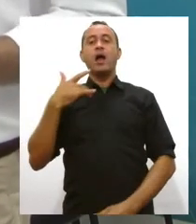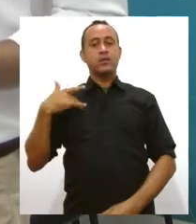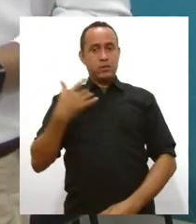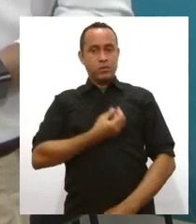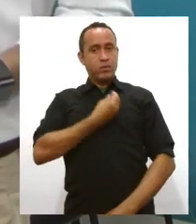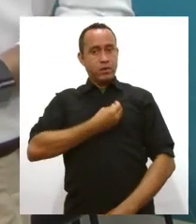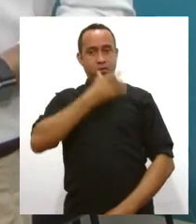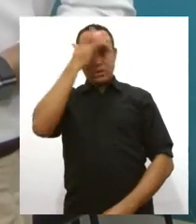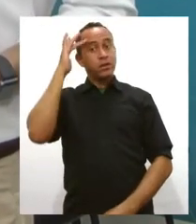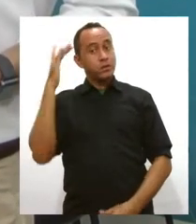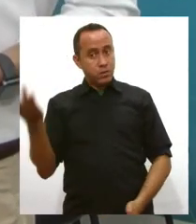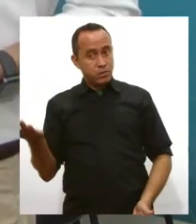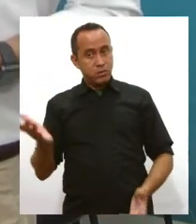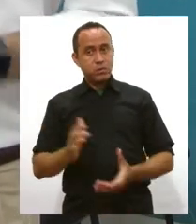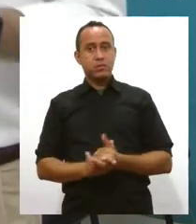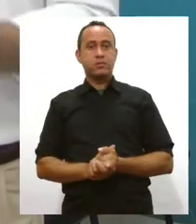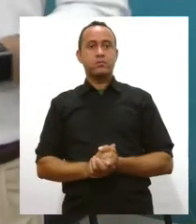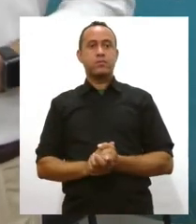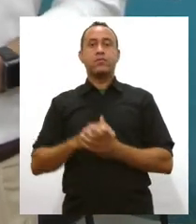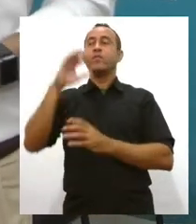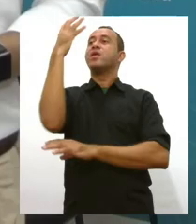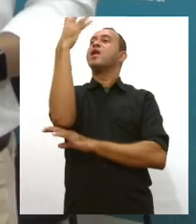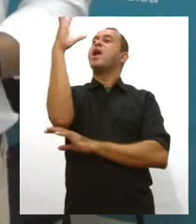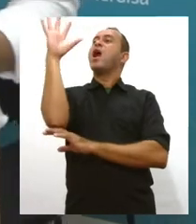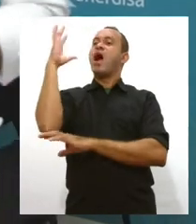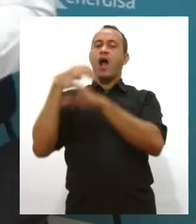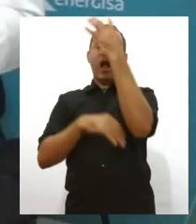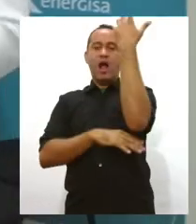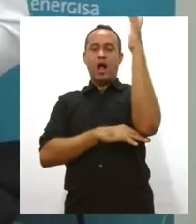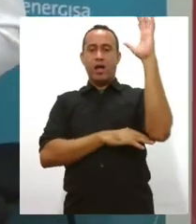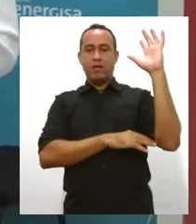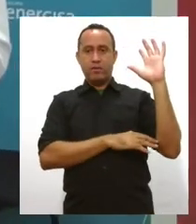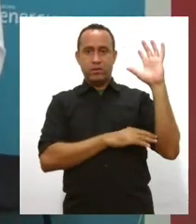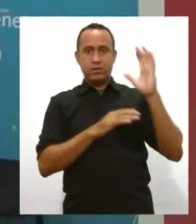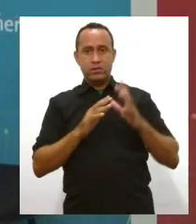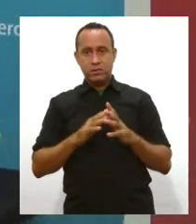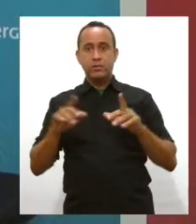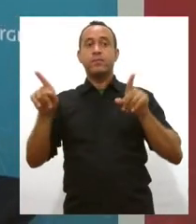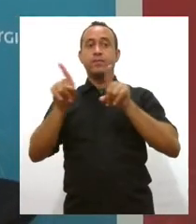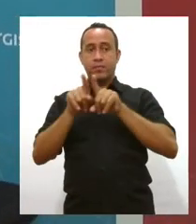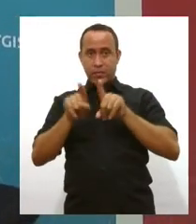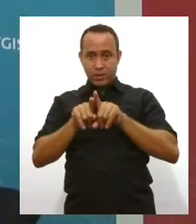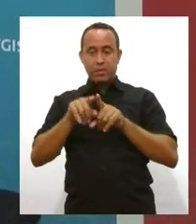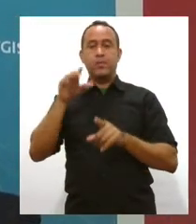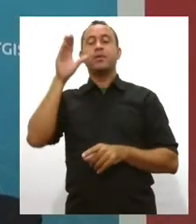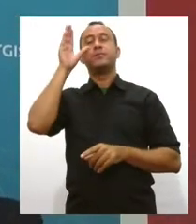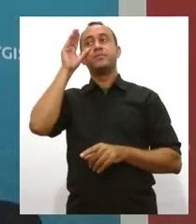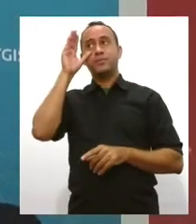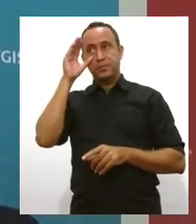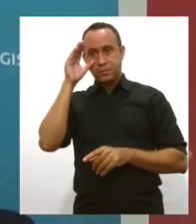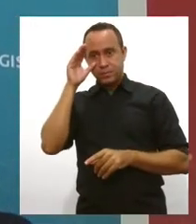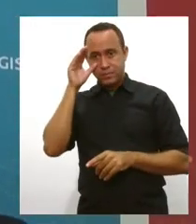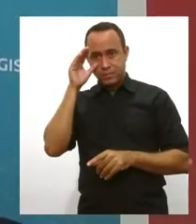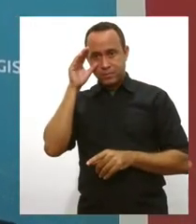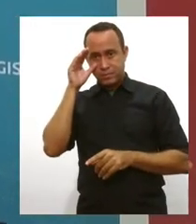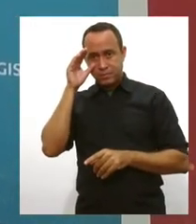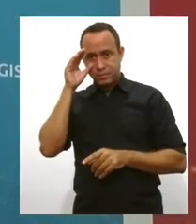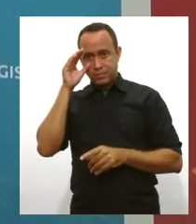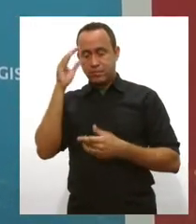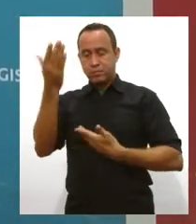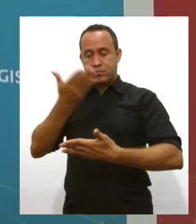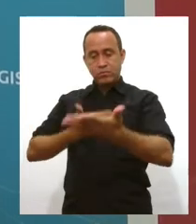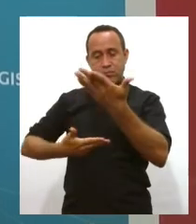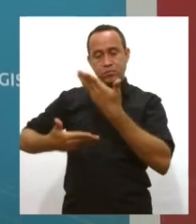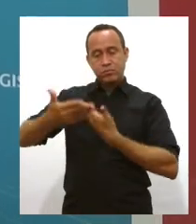das pessoas. Poda de árvores. Em relação à poda de árvores, também é um item muito interessante que ocorre muitas, muitas interações